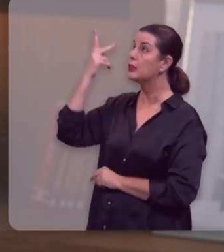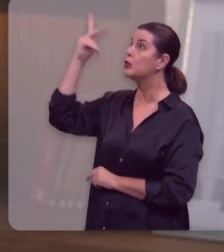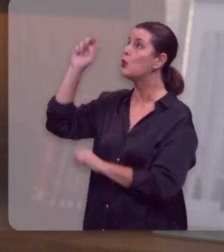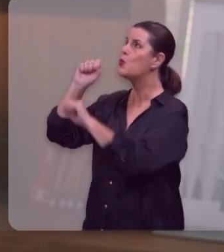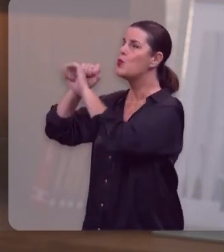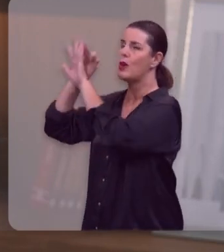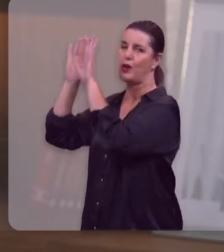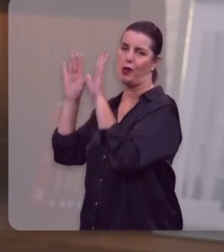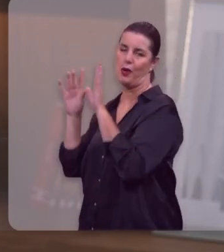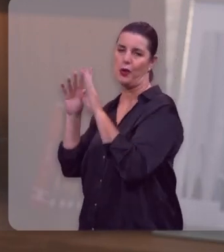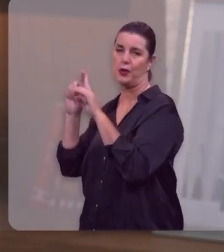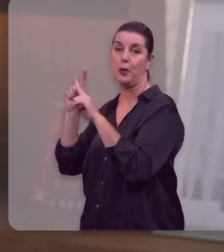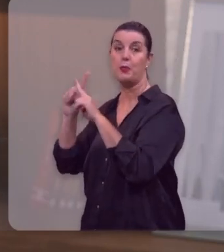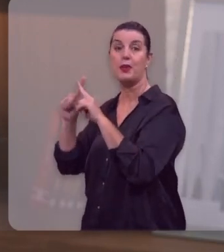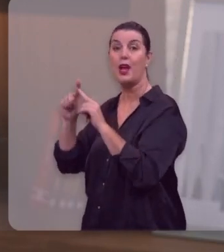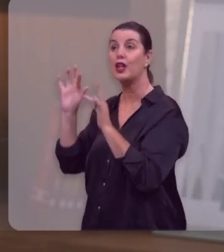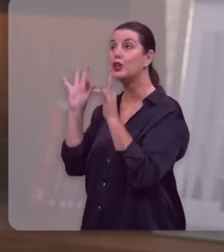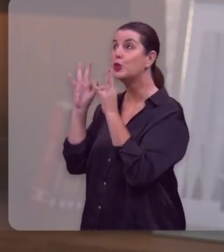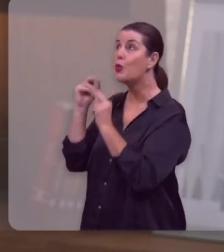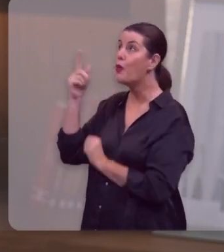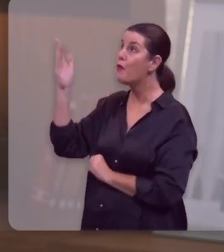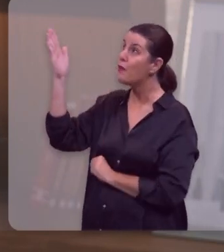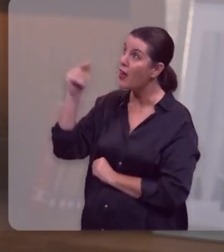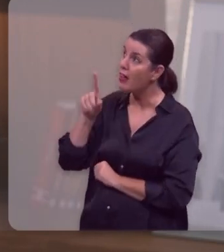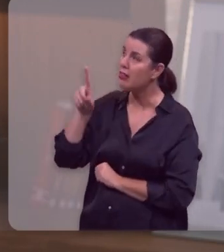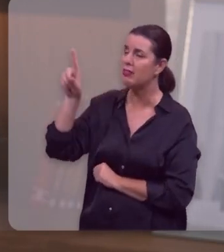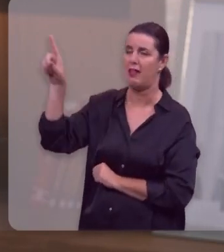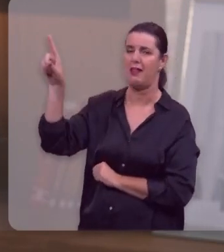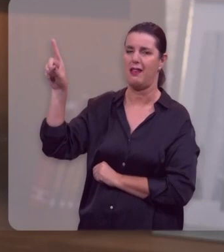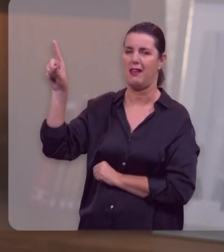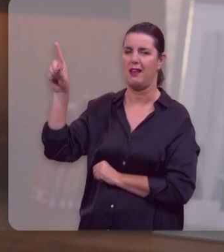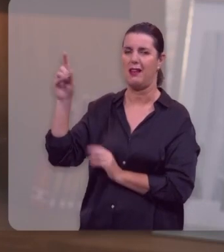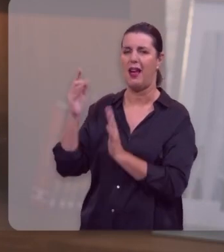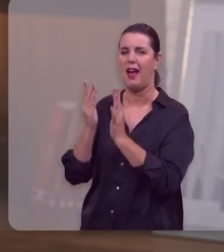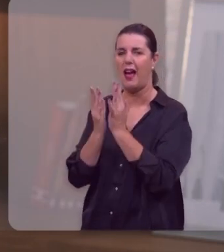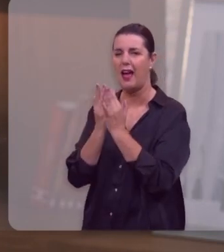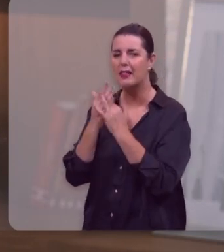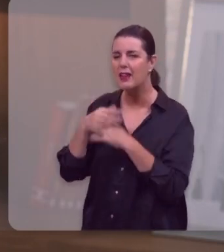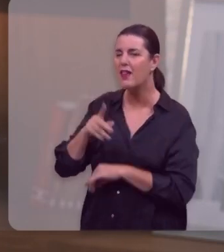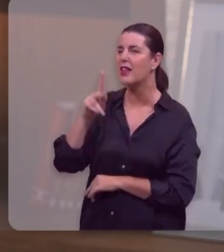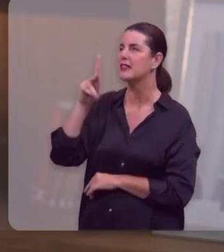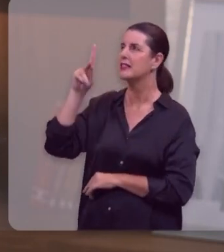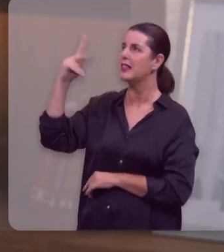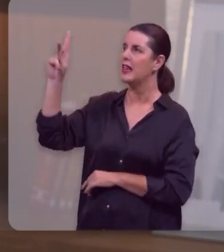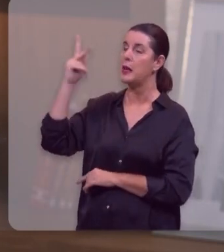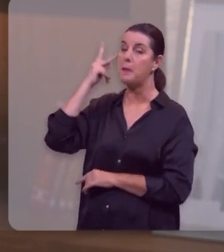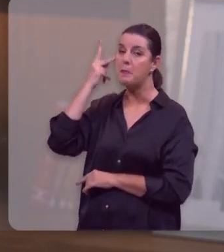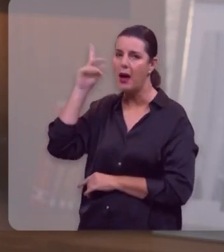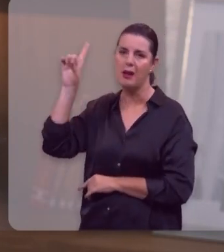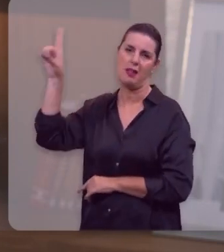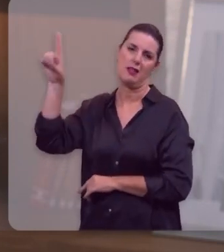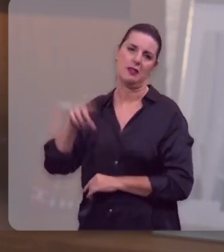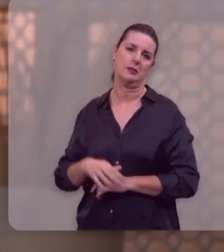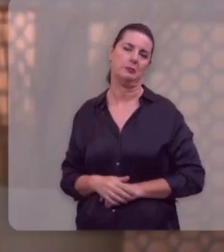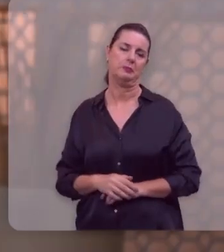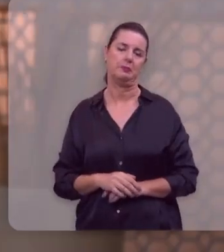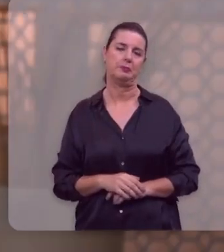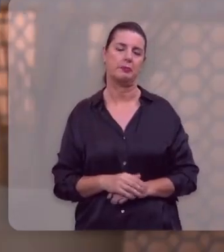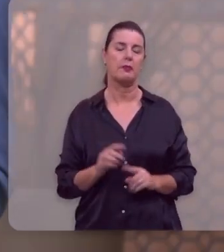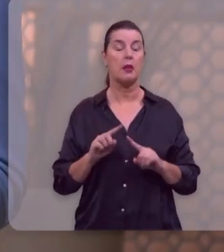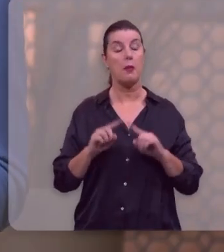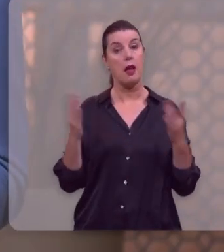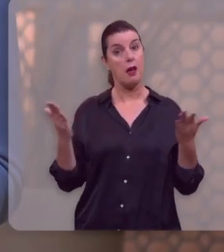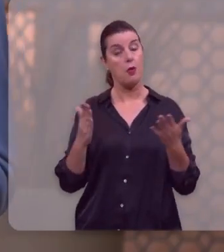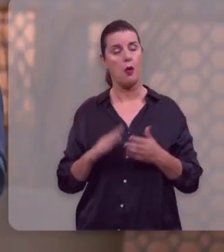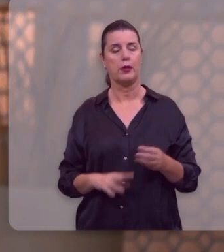da glória, porque tudo vem dele, tudo é por meio dele, e tudo é para ele. Mas